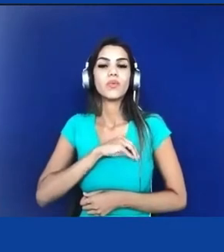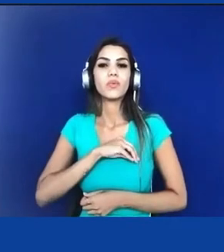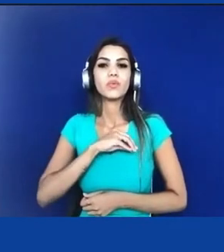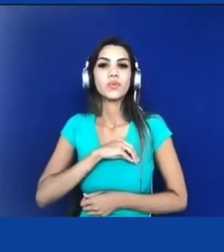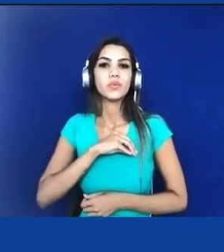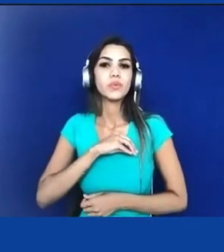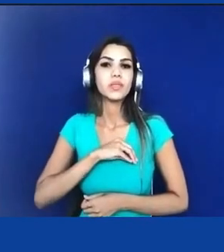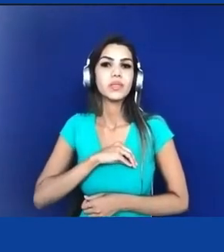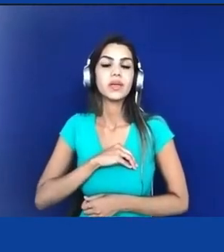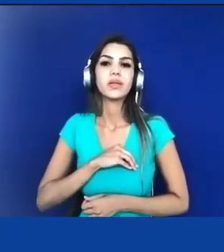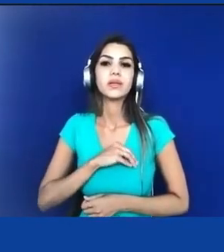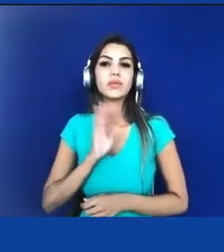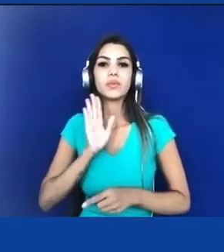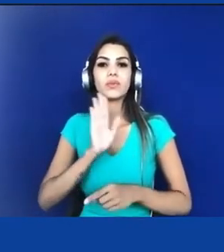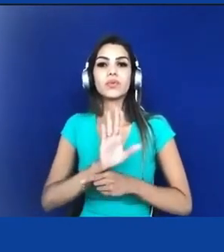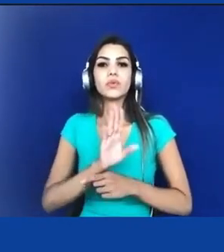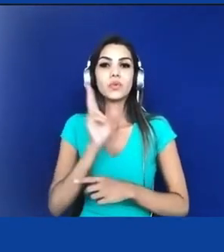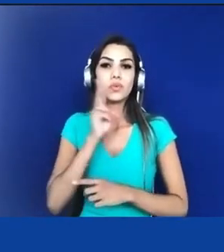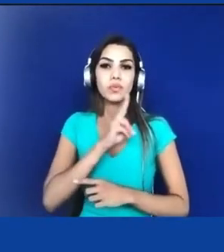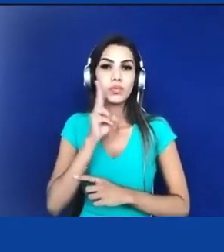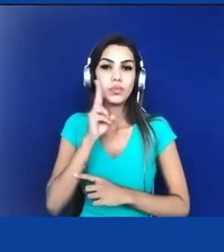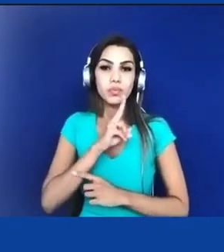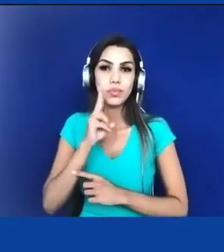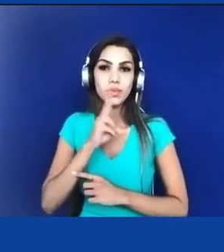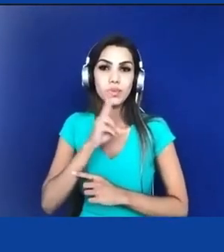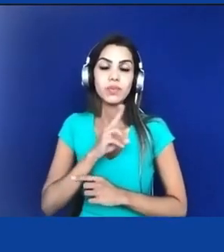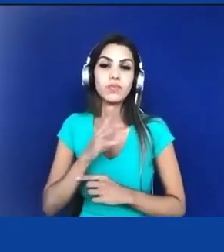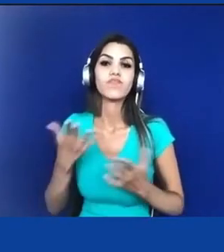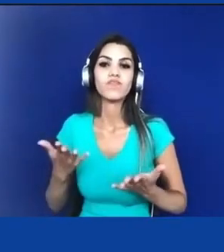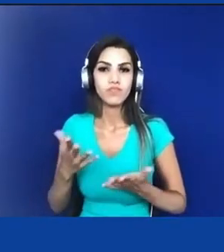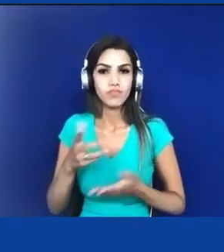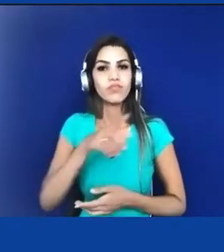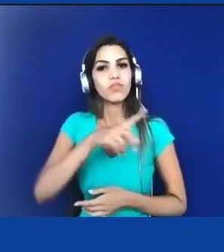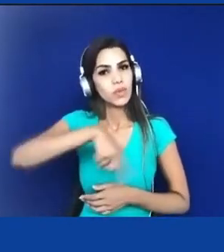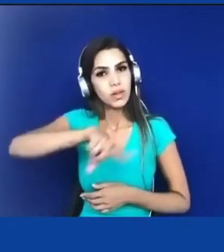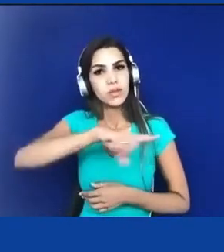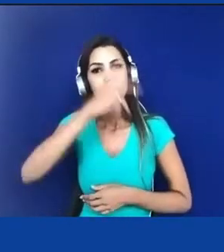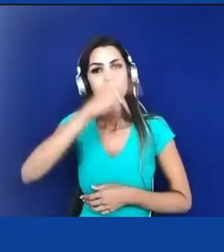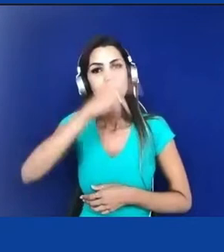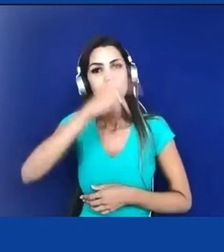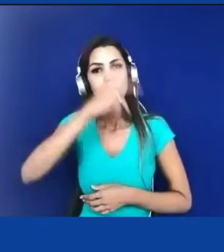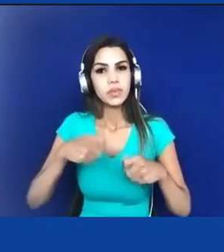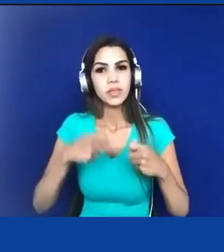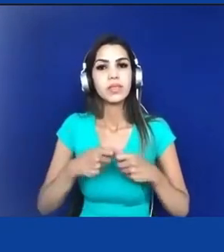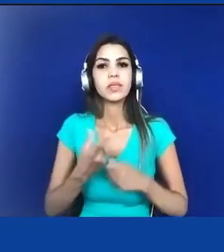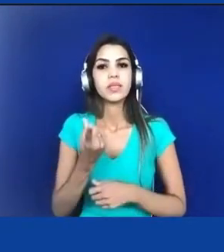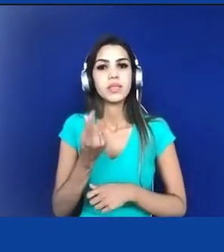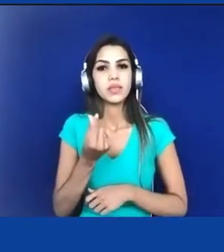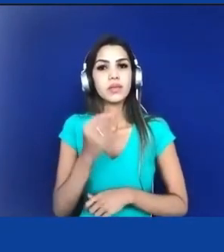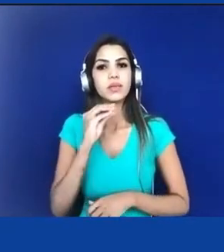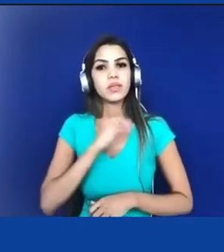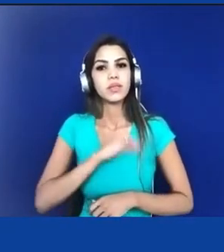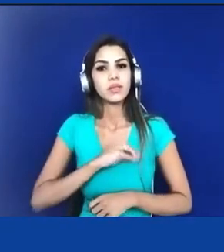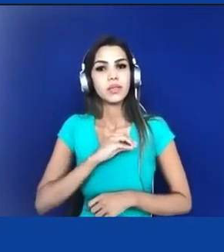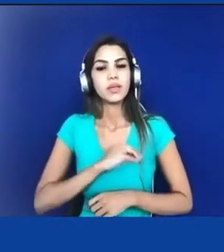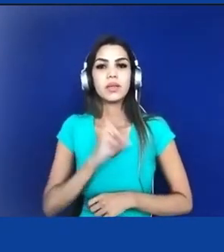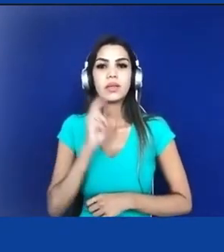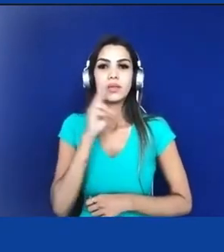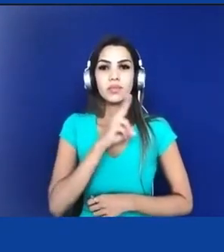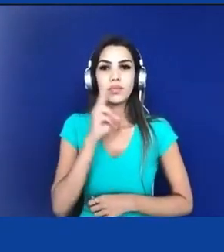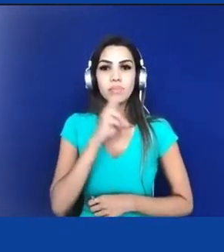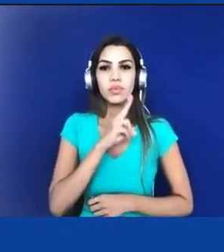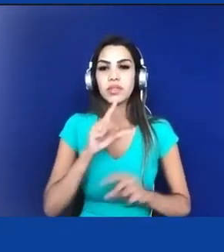do auxílio emergencial para sobreviver, mas sequer existem civilmente,